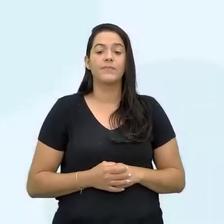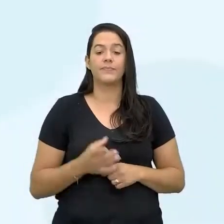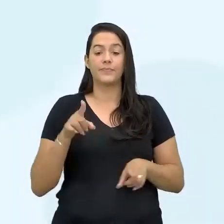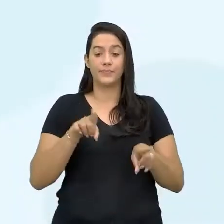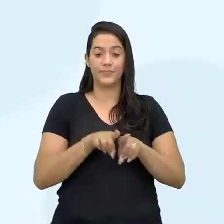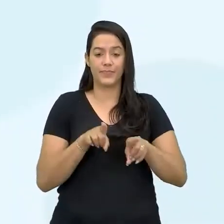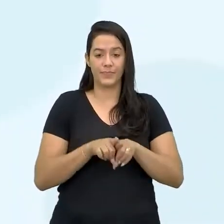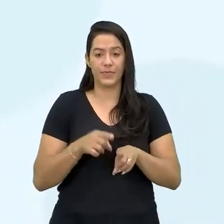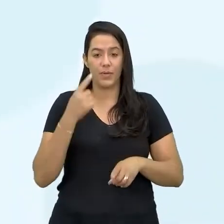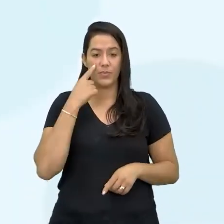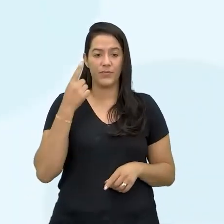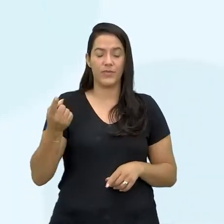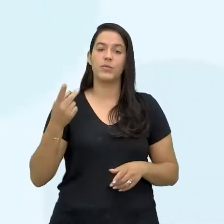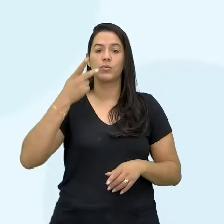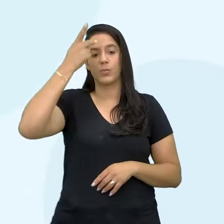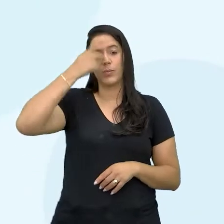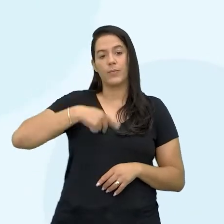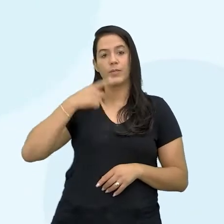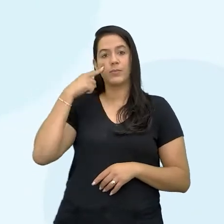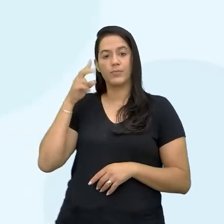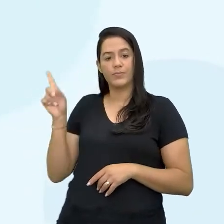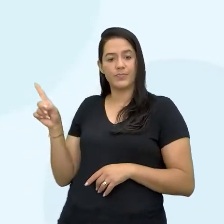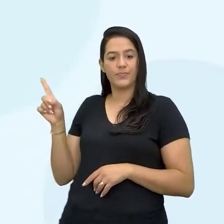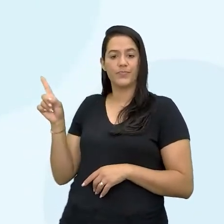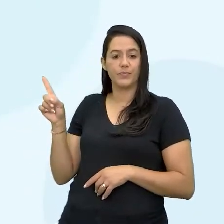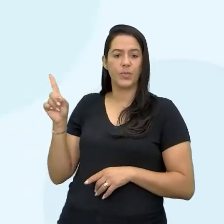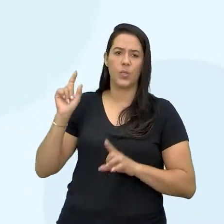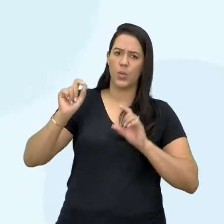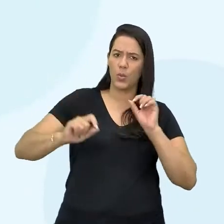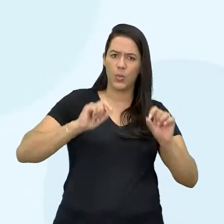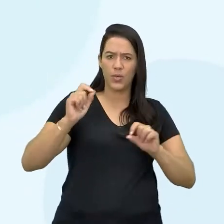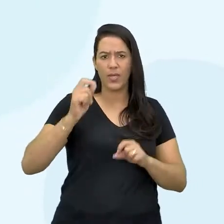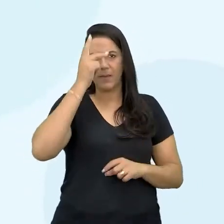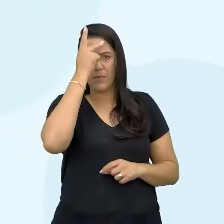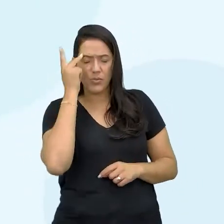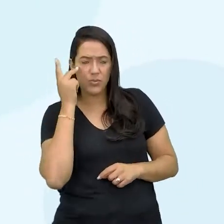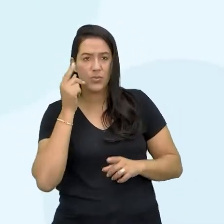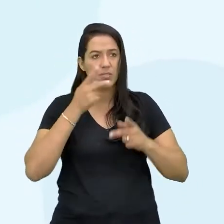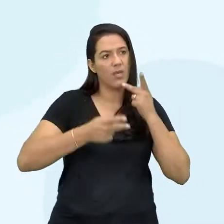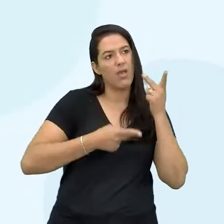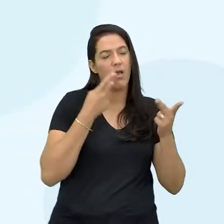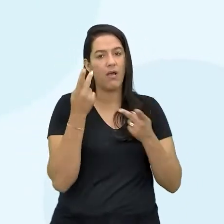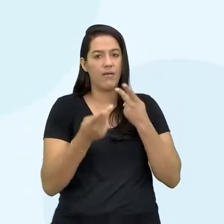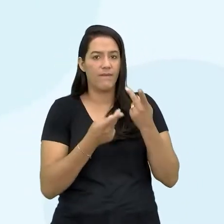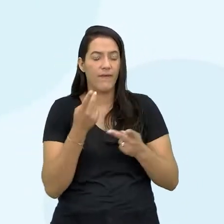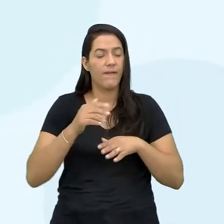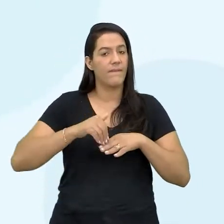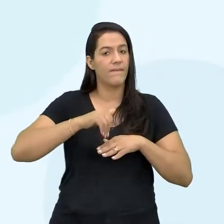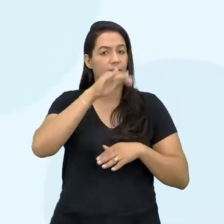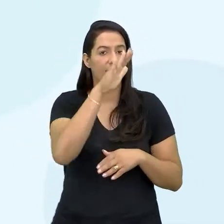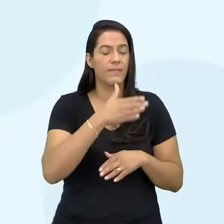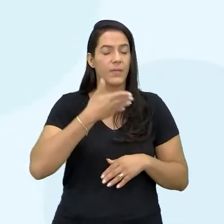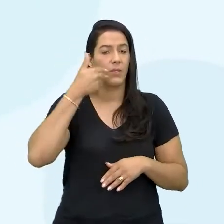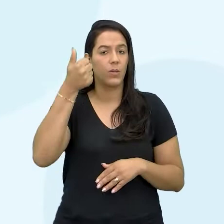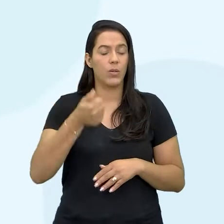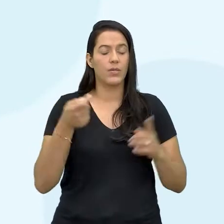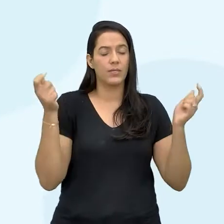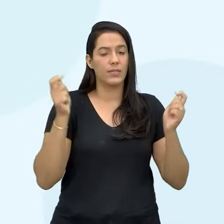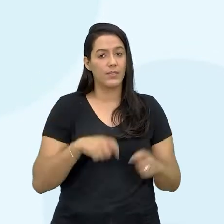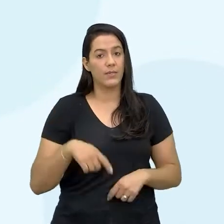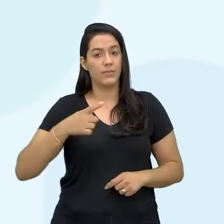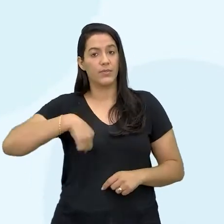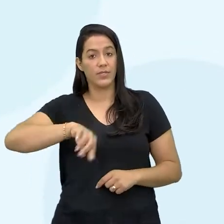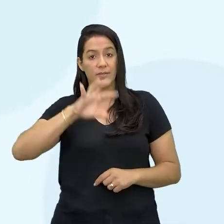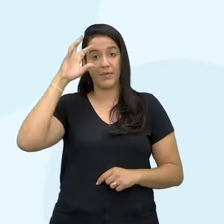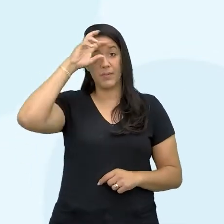falando sobre branding pessoal, olha, eu prefiro chamar pessoas que falem assim com mais propriedade a respeito disso, que a gente vai